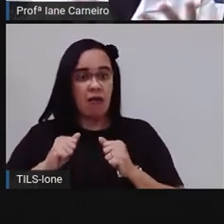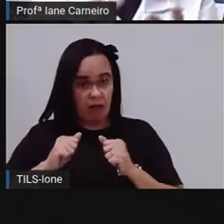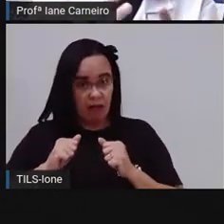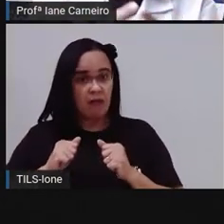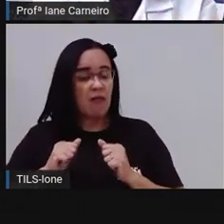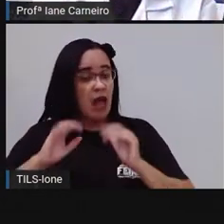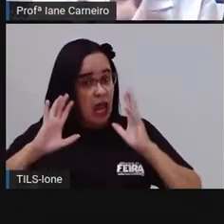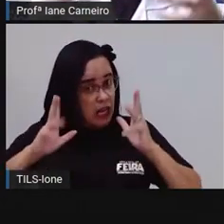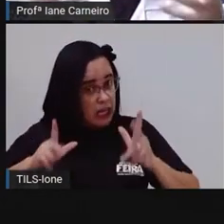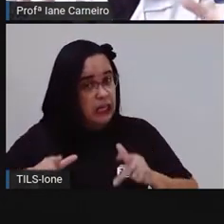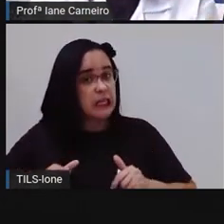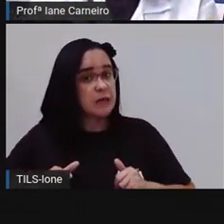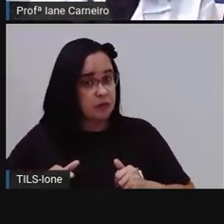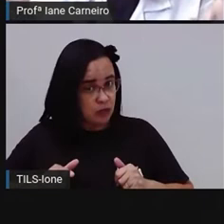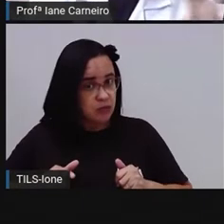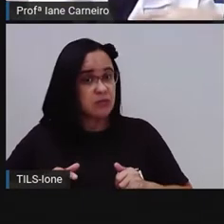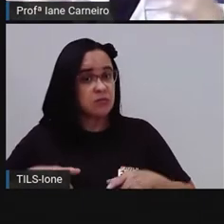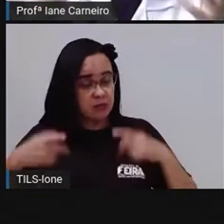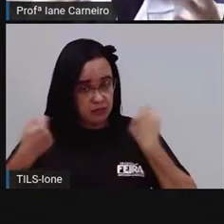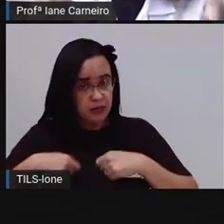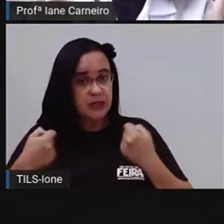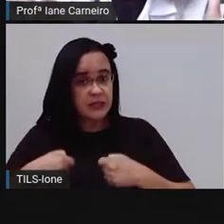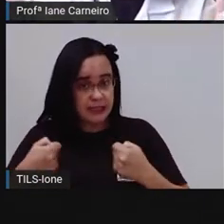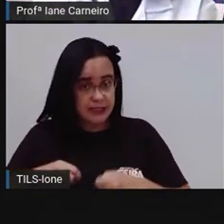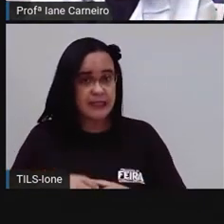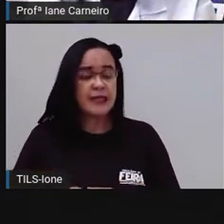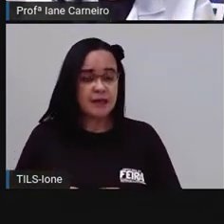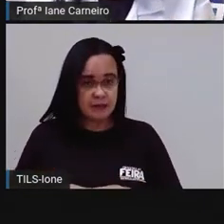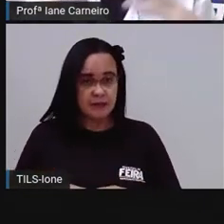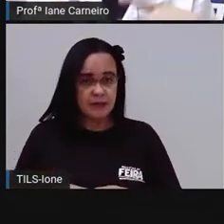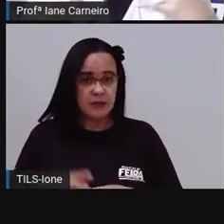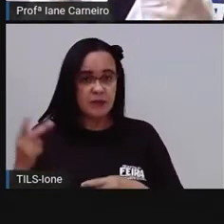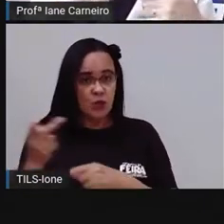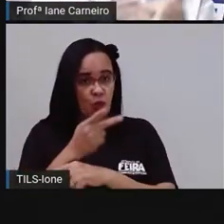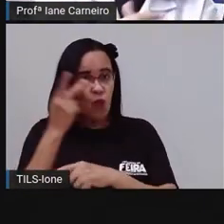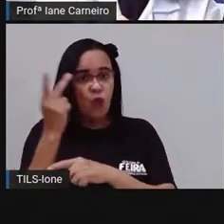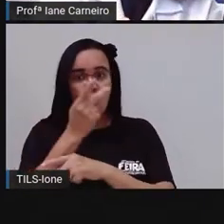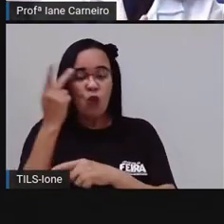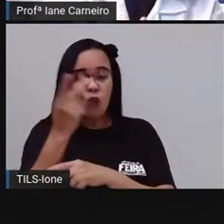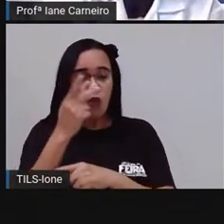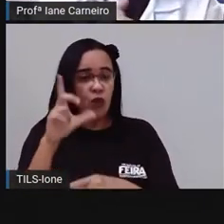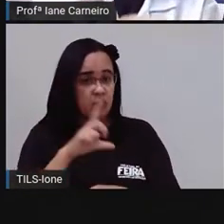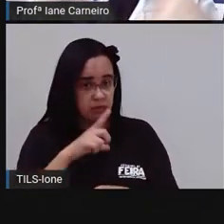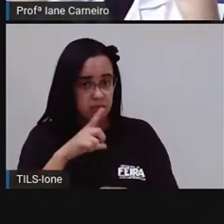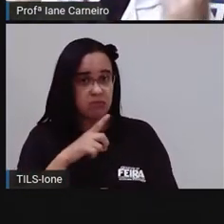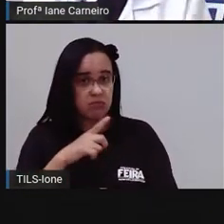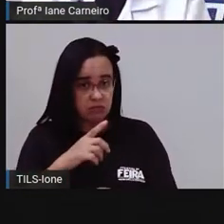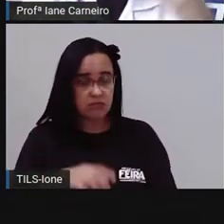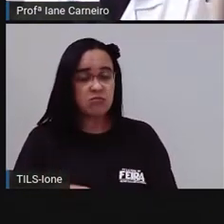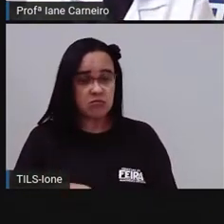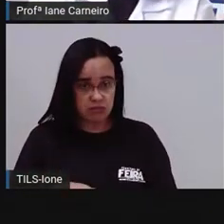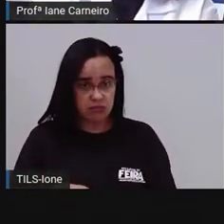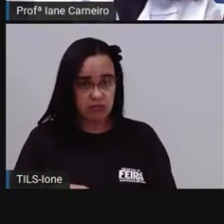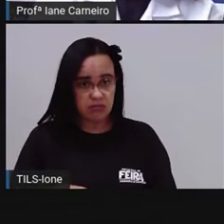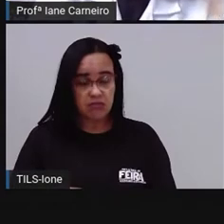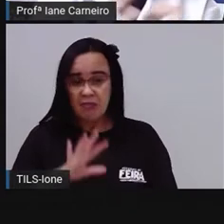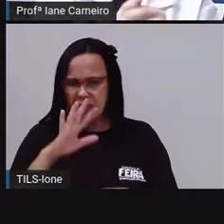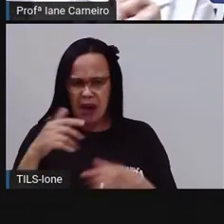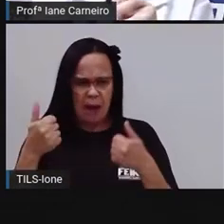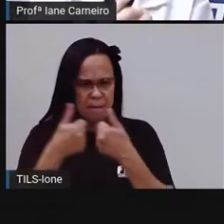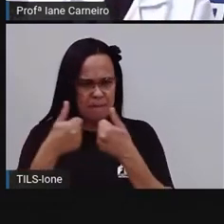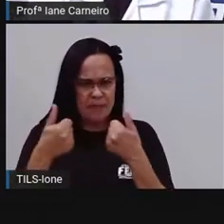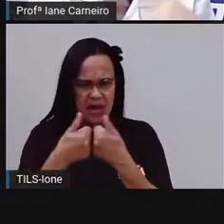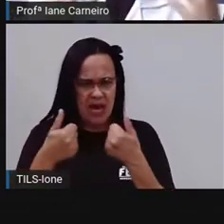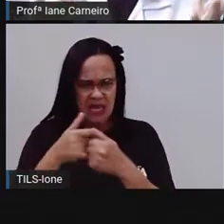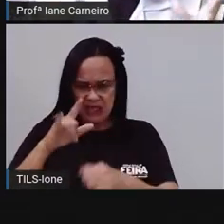recipiente em que ela possa ventilar. Mas também não é recomendado que ela fique perto do vaso sanitário.